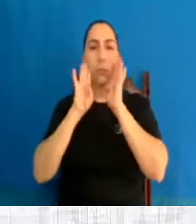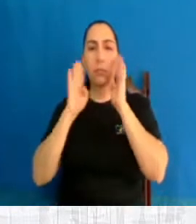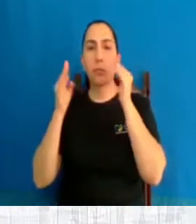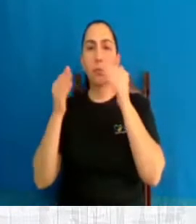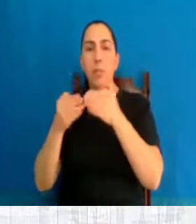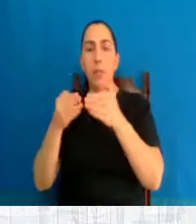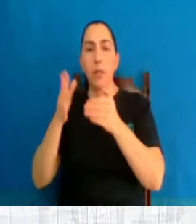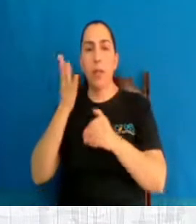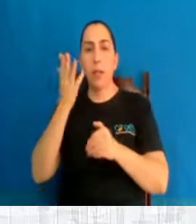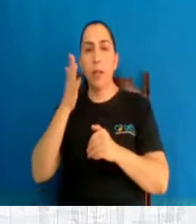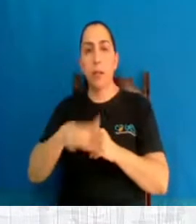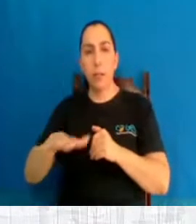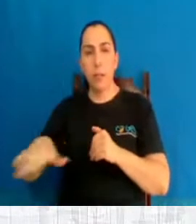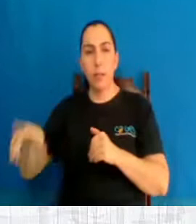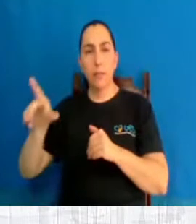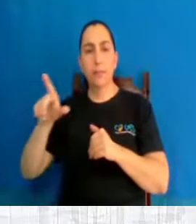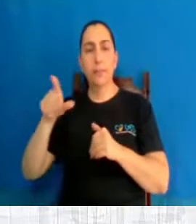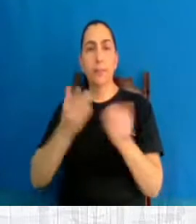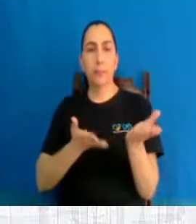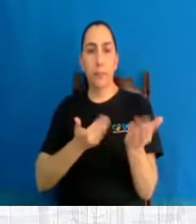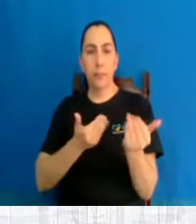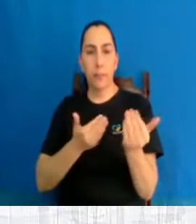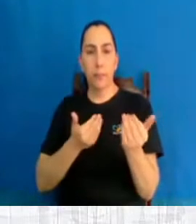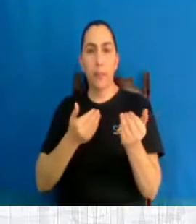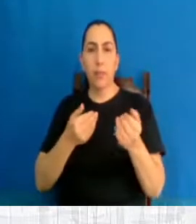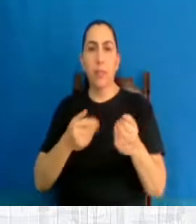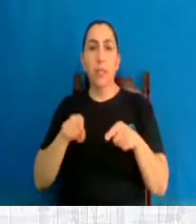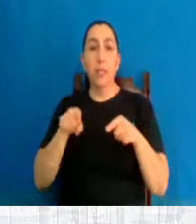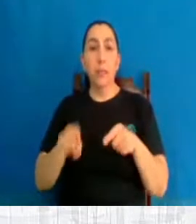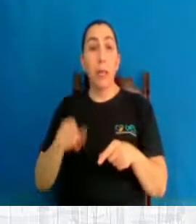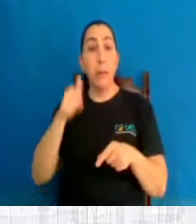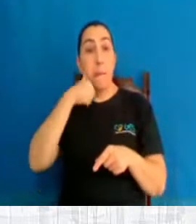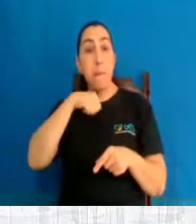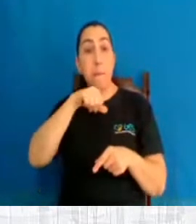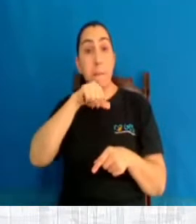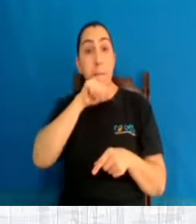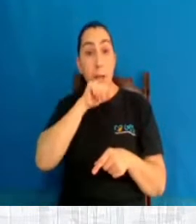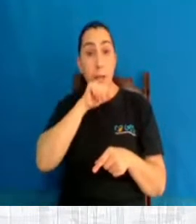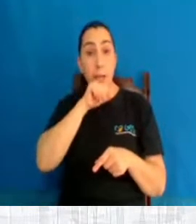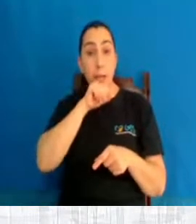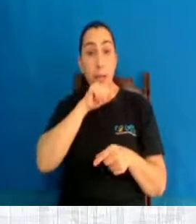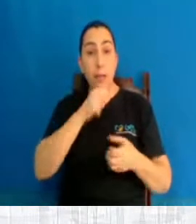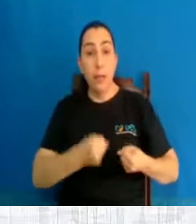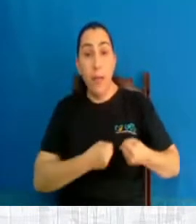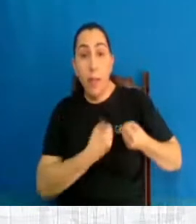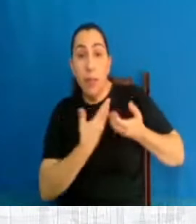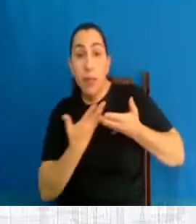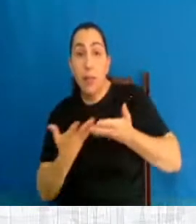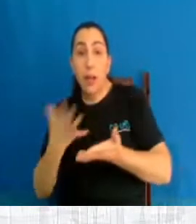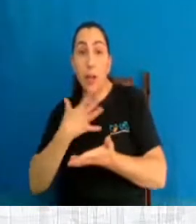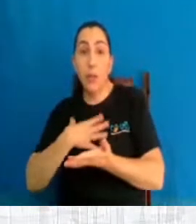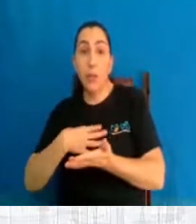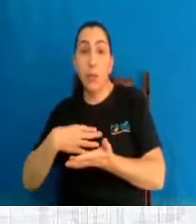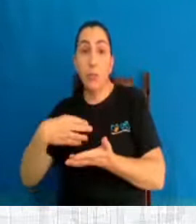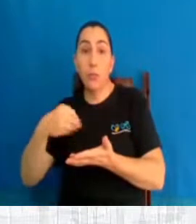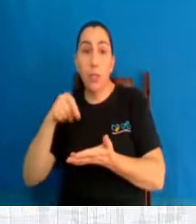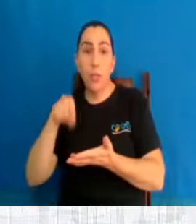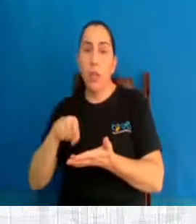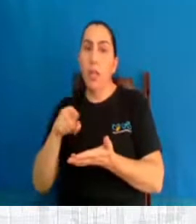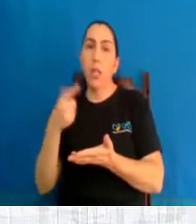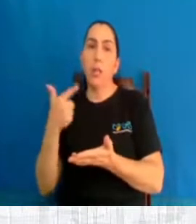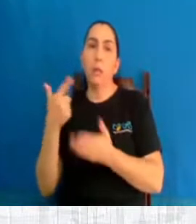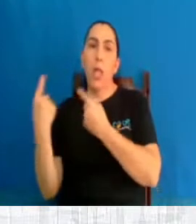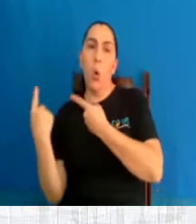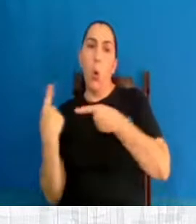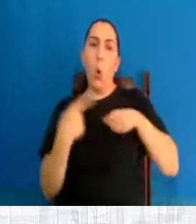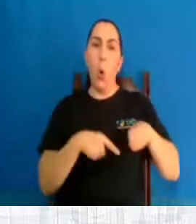as gestantes ou mães que manifestam interesse em entregar seus filhos para a adoção serão obrigatoriamente encaminhadas, sem constrangimento, à justiça da infância e da juventude.